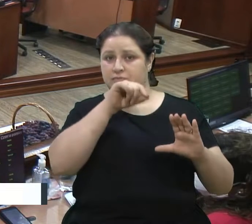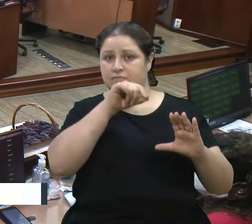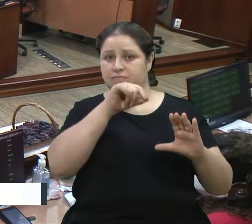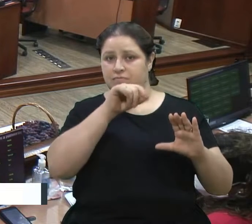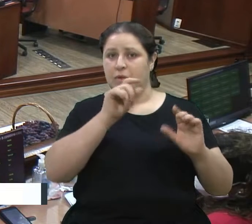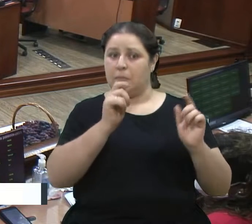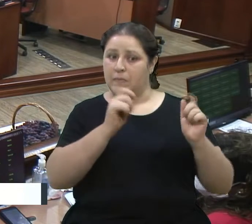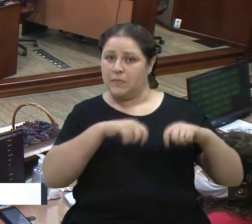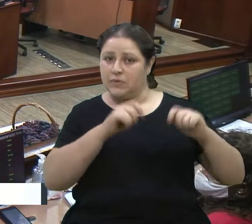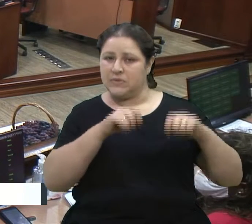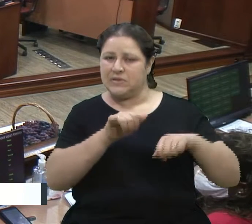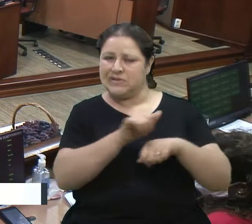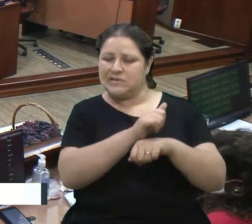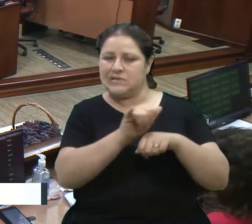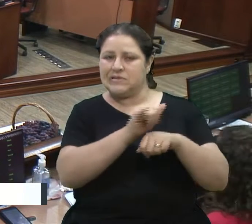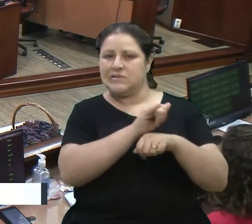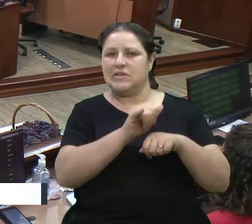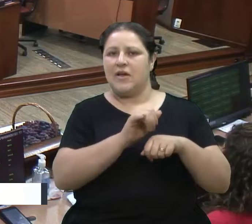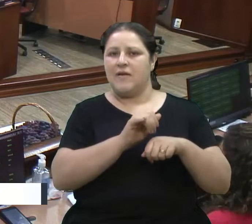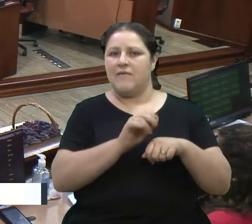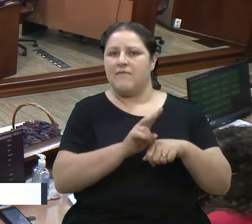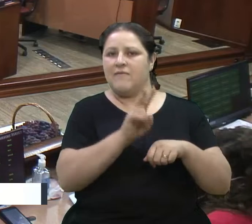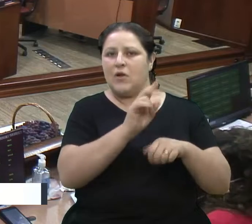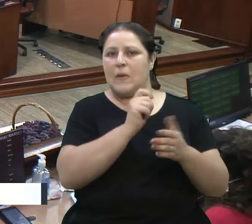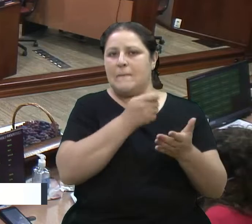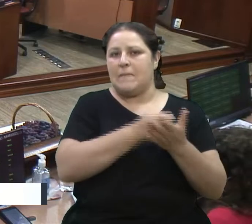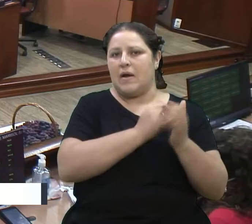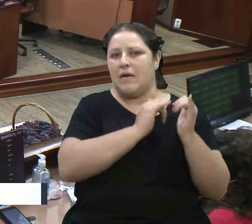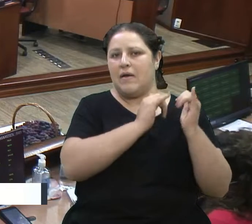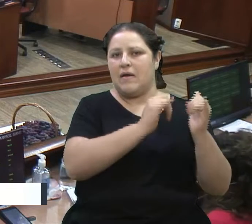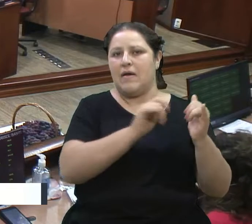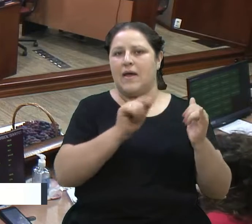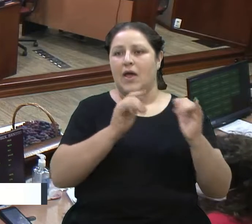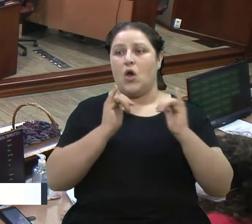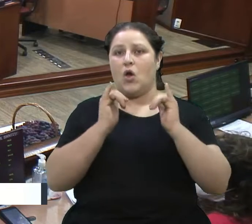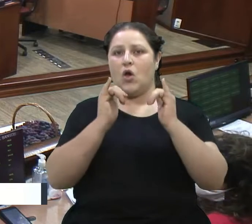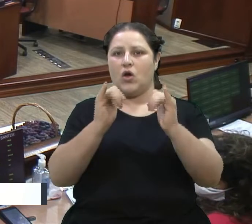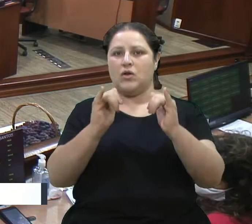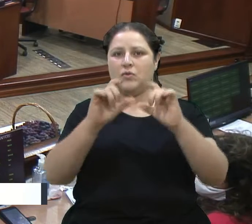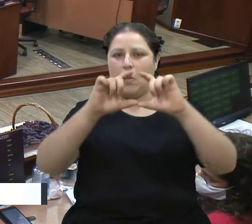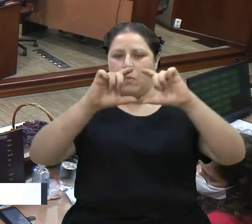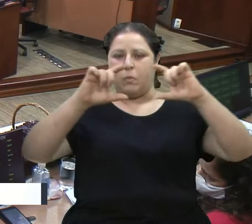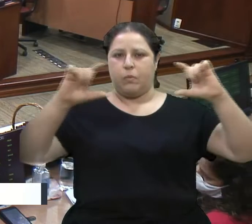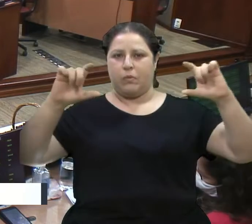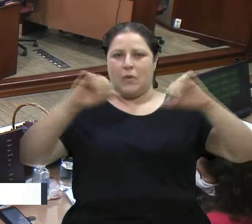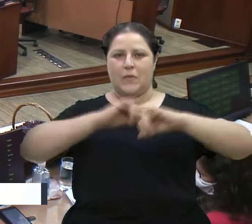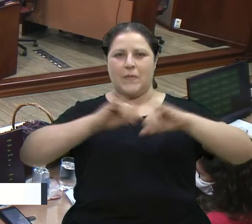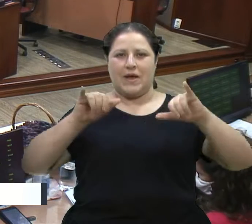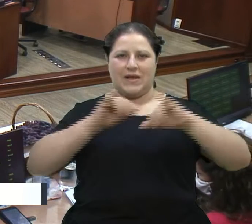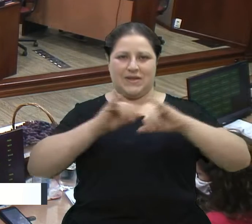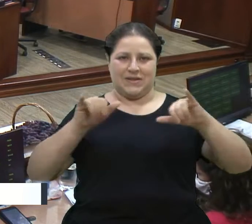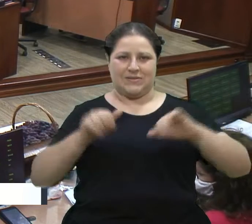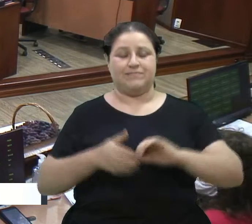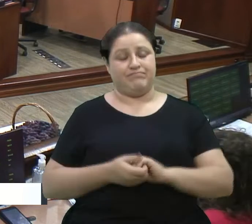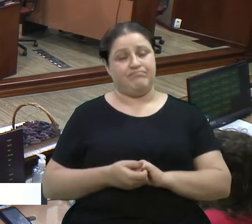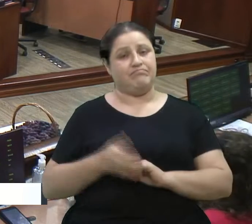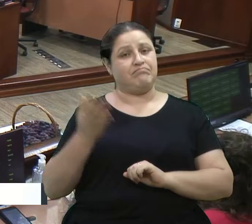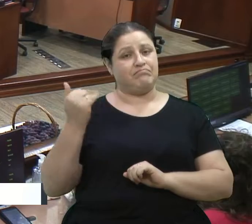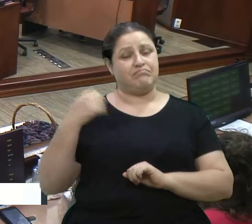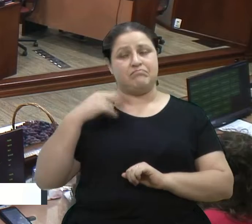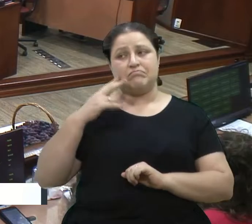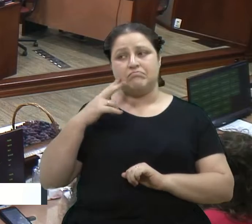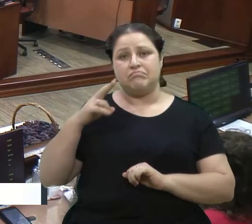de redução do valor da passagem, as propagandas nos ônibus. Eu até tinha buscado, nesses dias estava olhando na